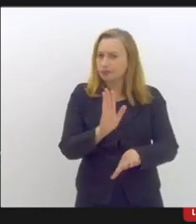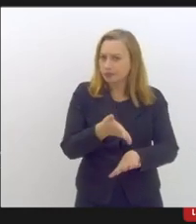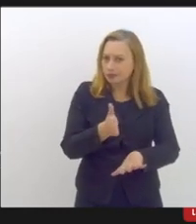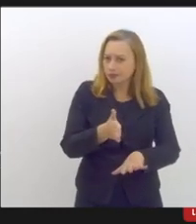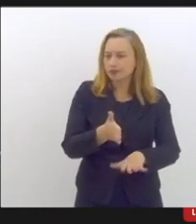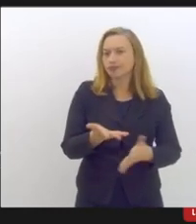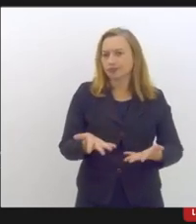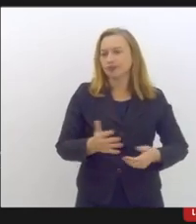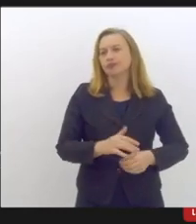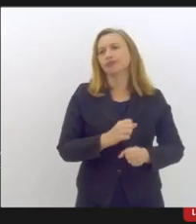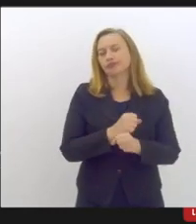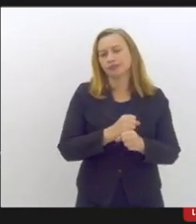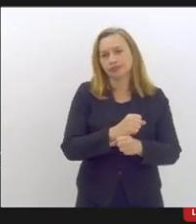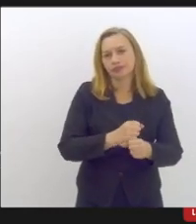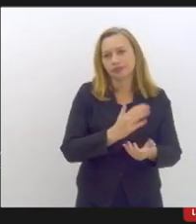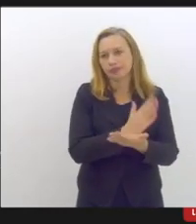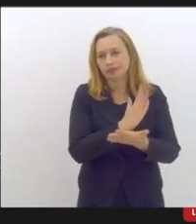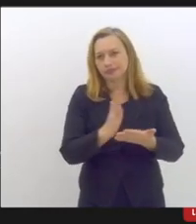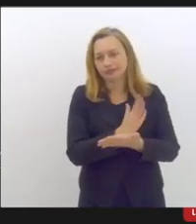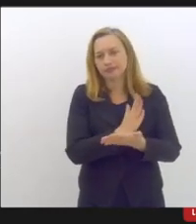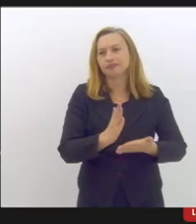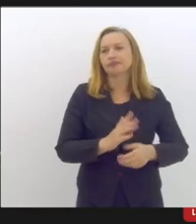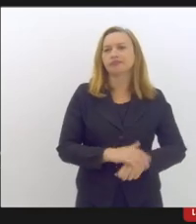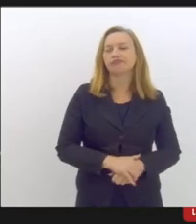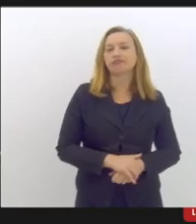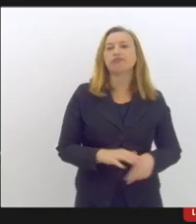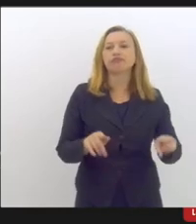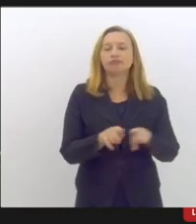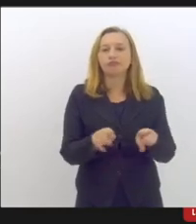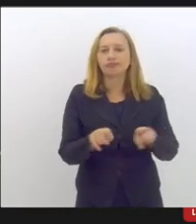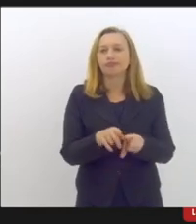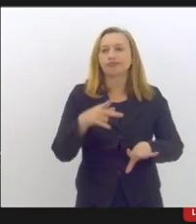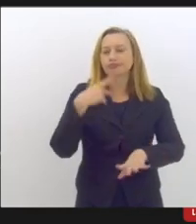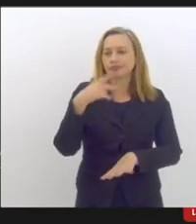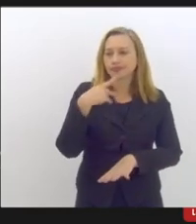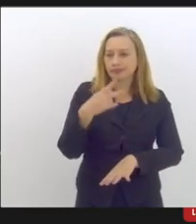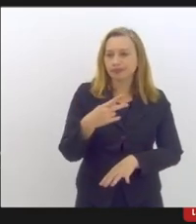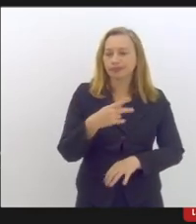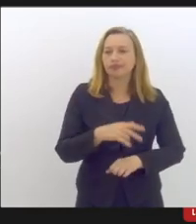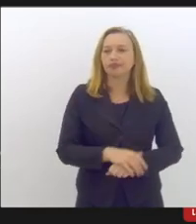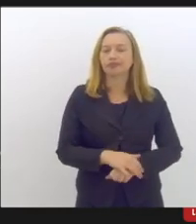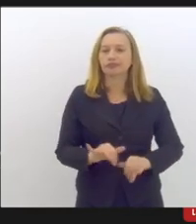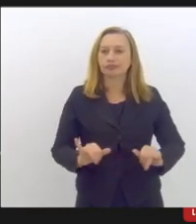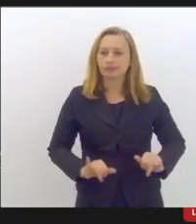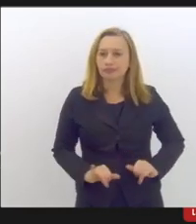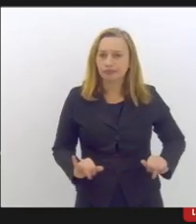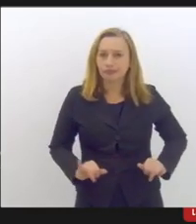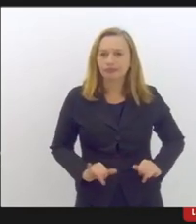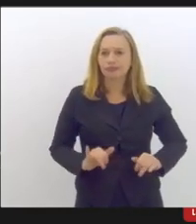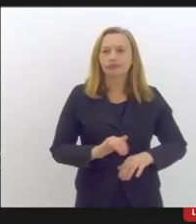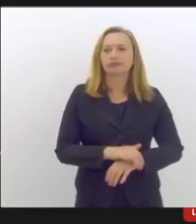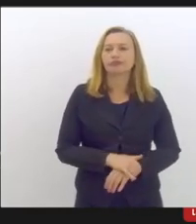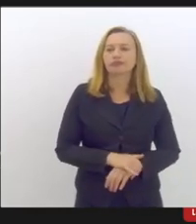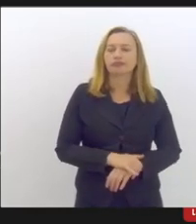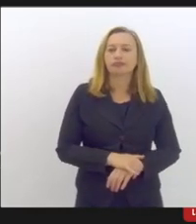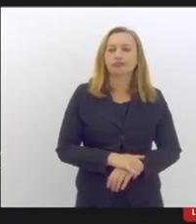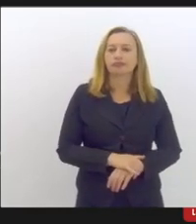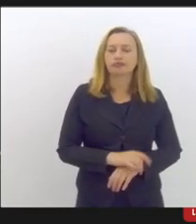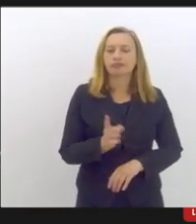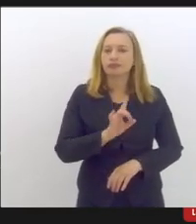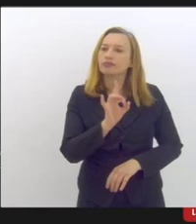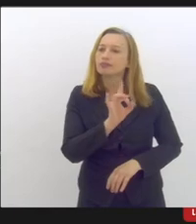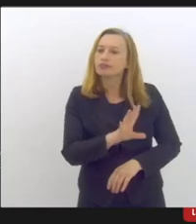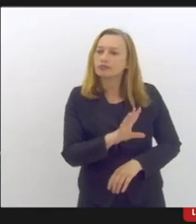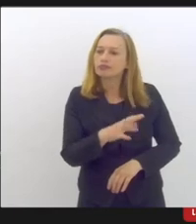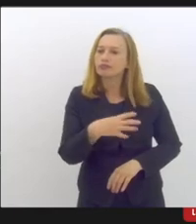tempo né é e também dizer que a gente percebe que esse sofrimento né importante dizer que esse sofrimento ele não é só